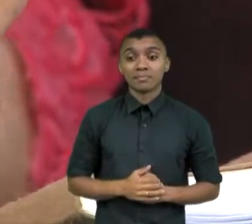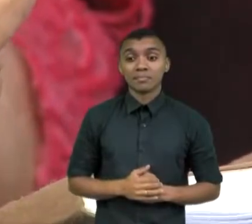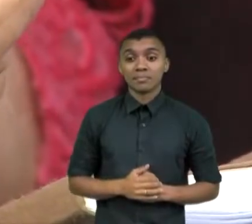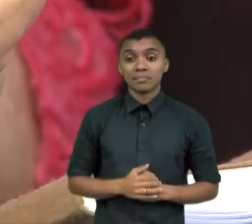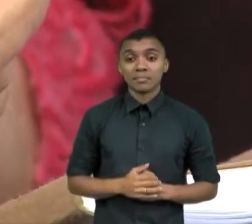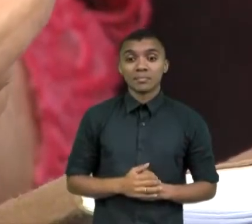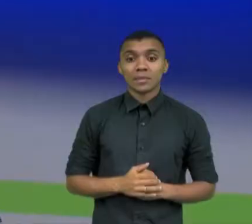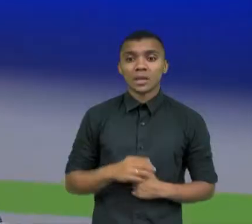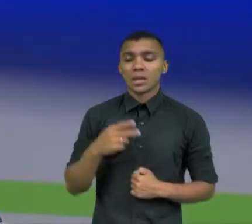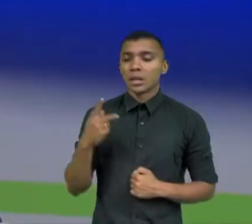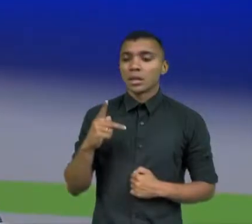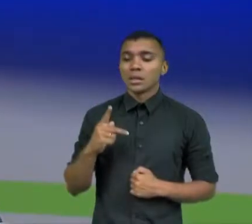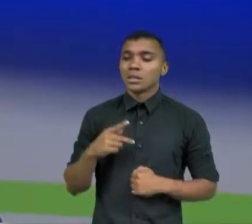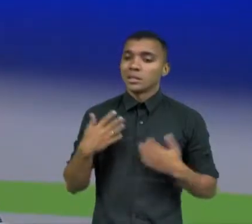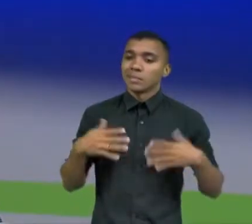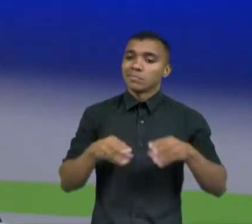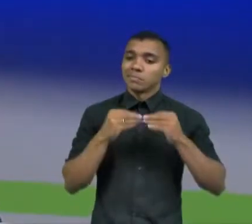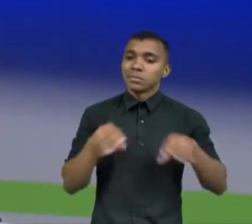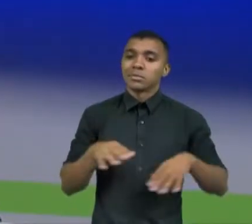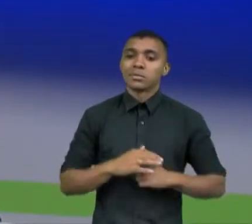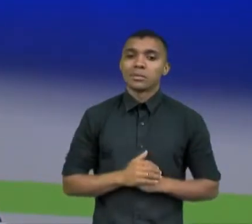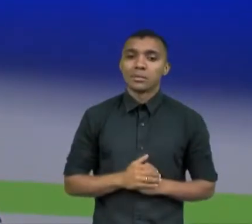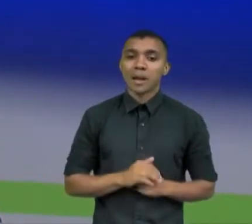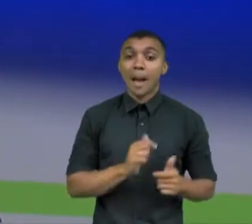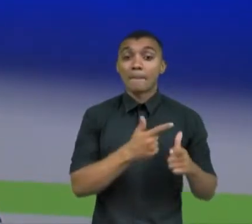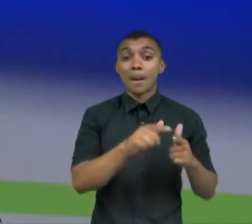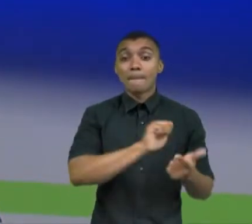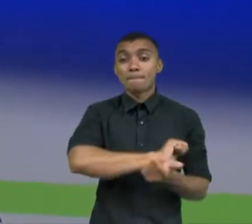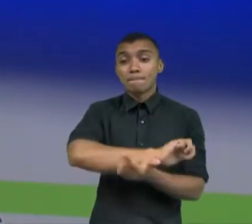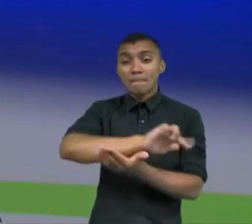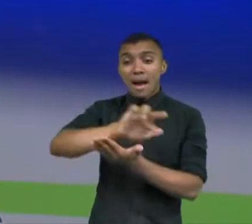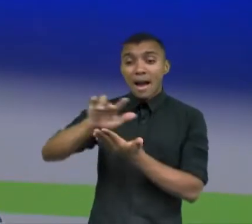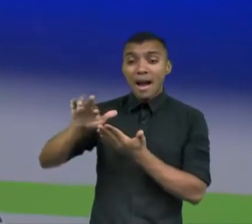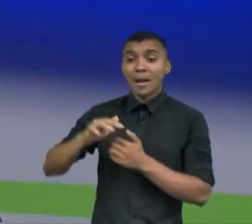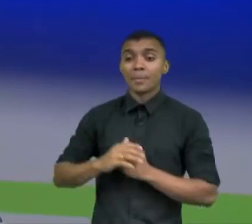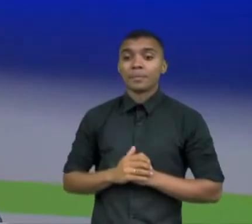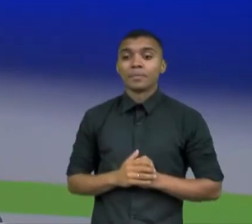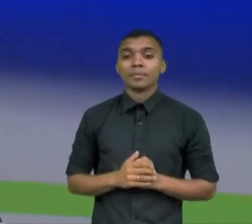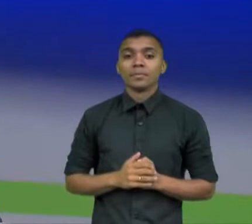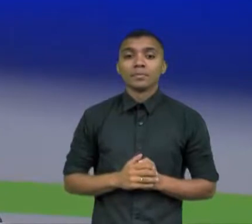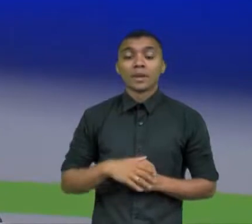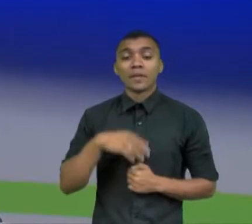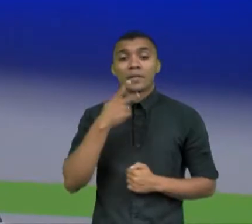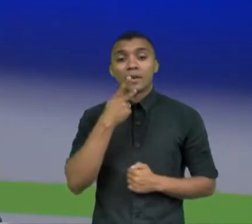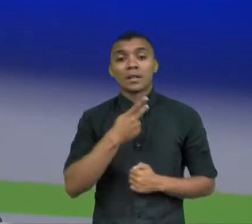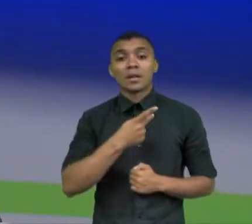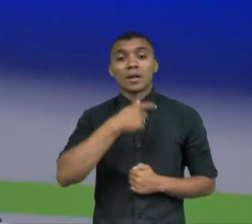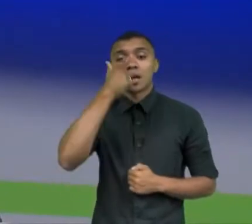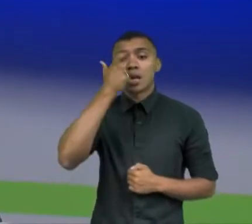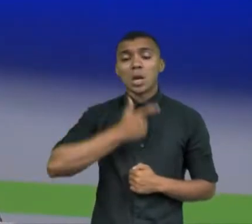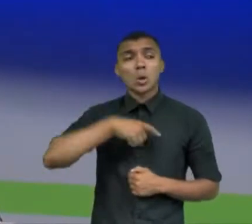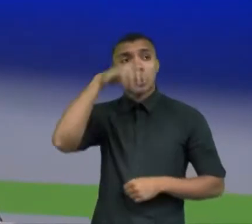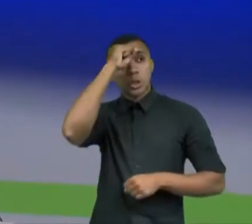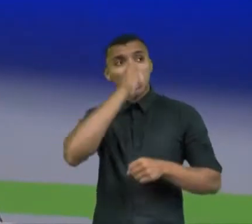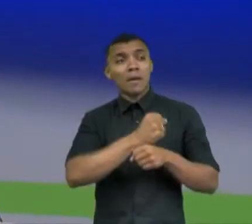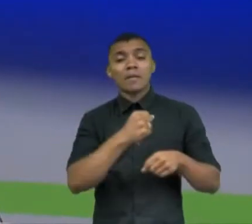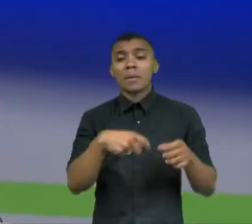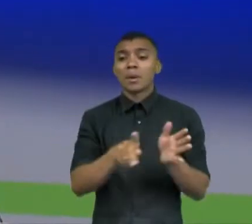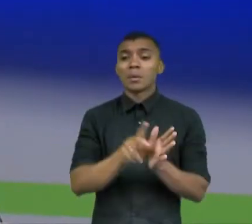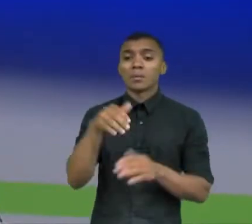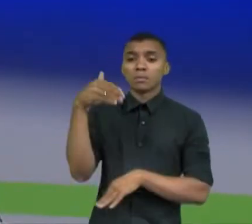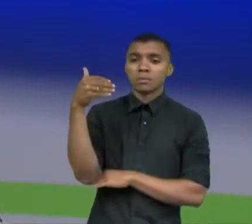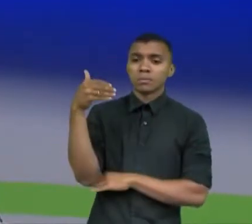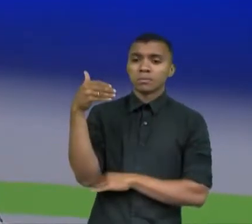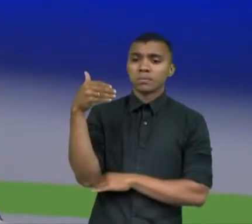honra. Teve vários fatos. Um, dizer que eu era dona do motel. Que não